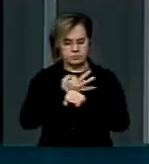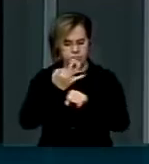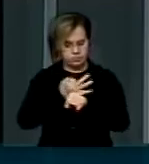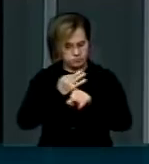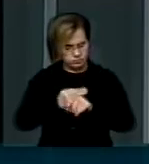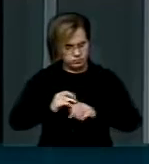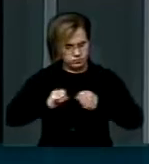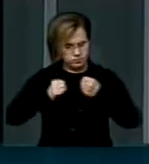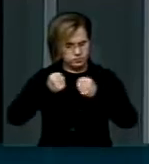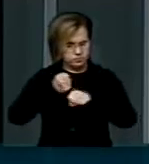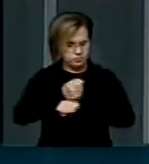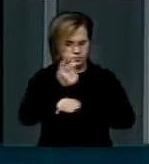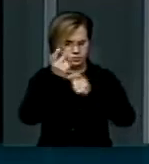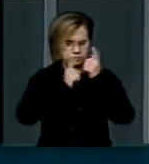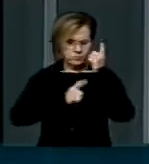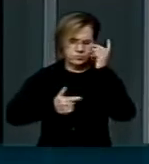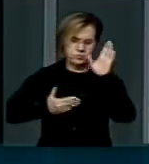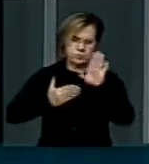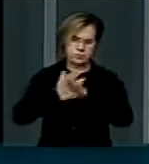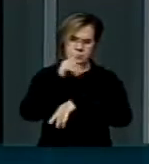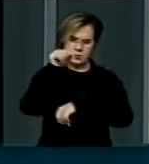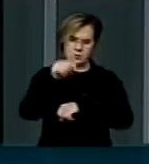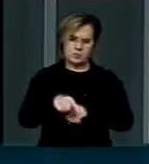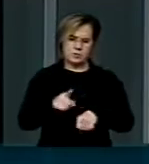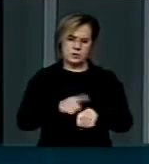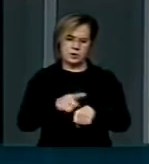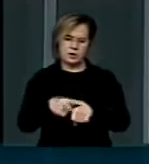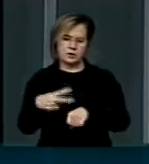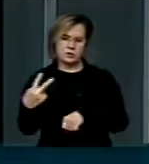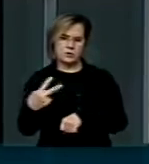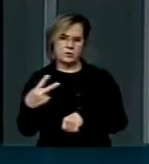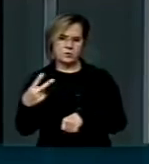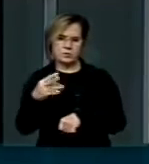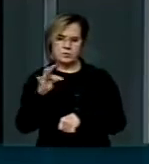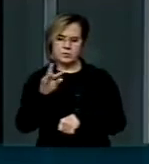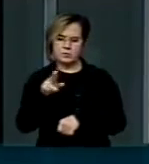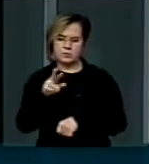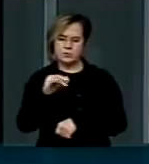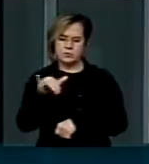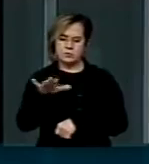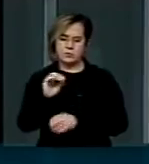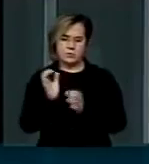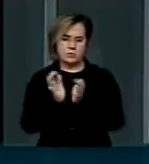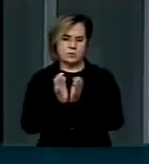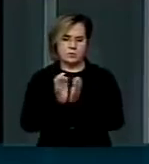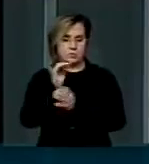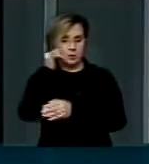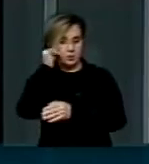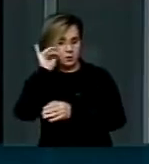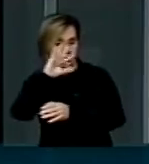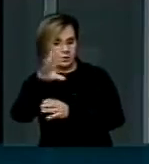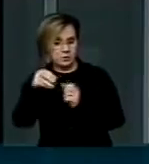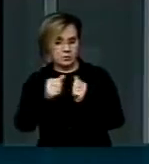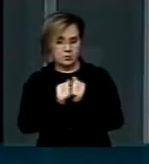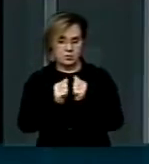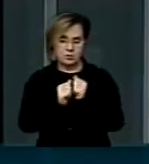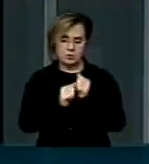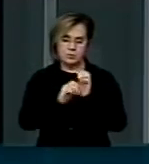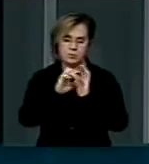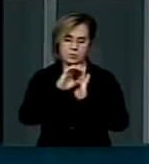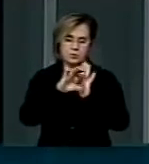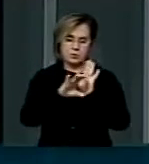tivemos aqui para aprovar em segundo turno. A bancada ruralista acrescentou à emenda